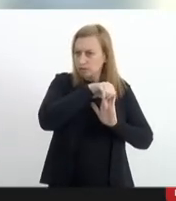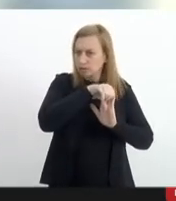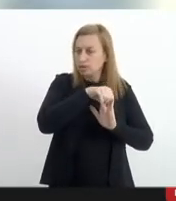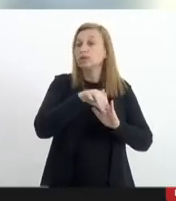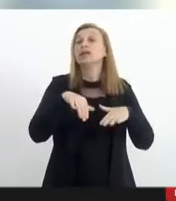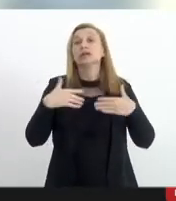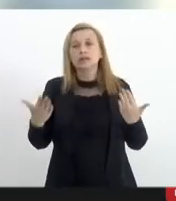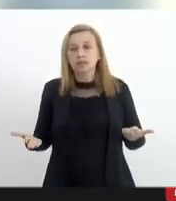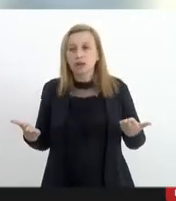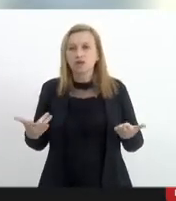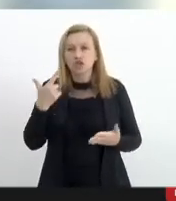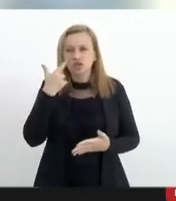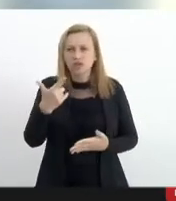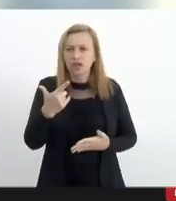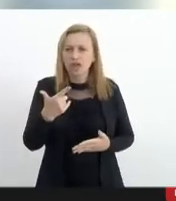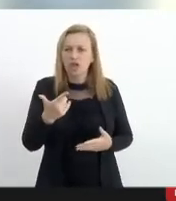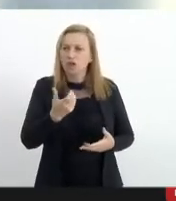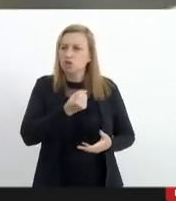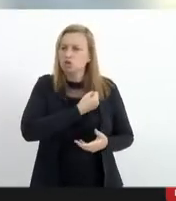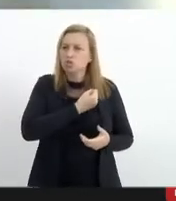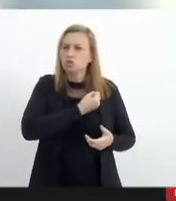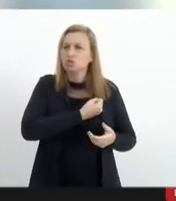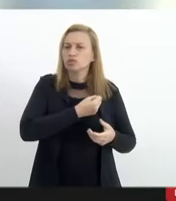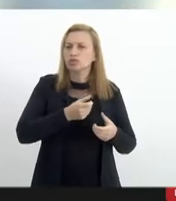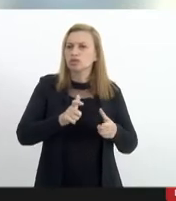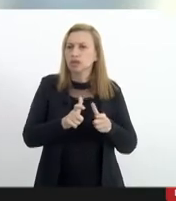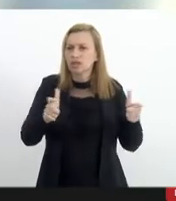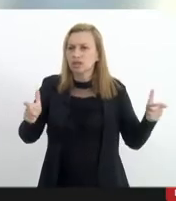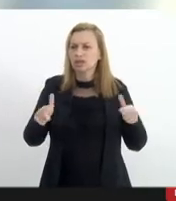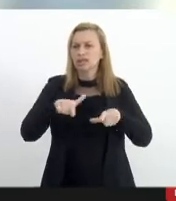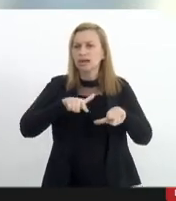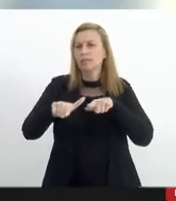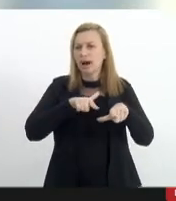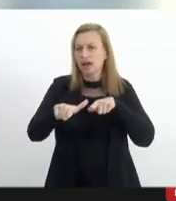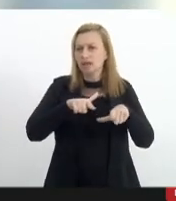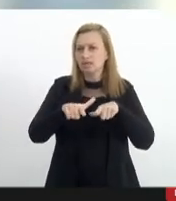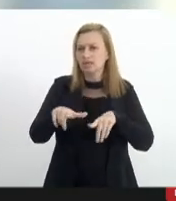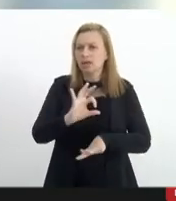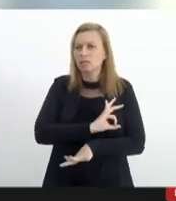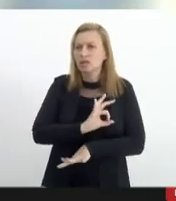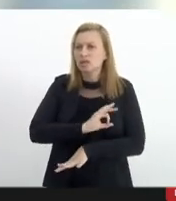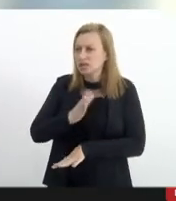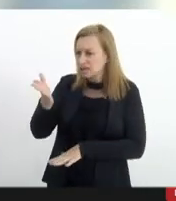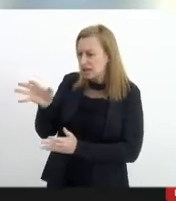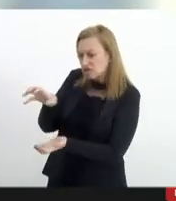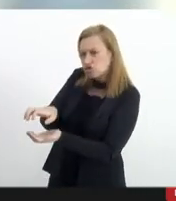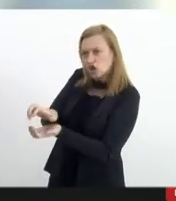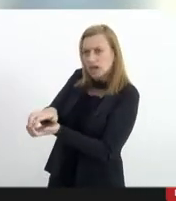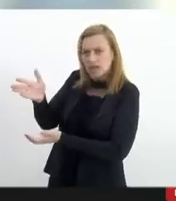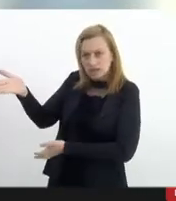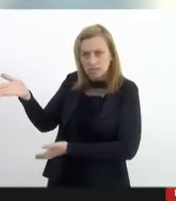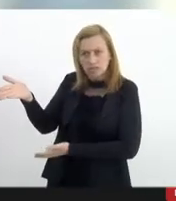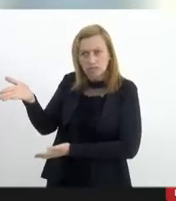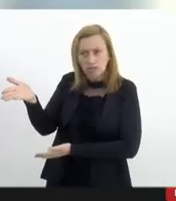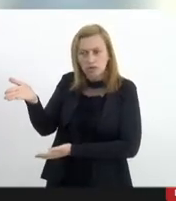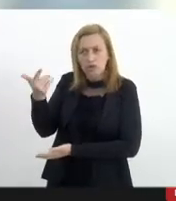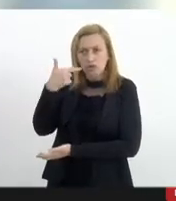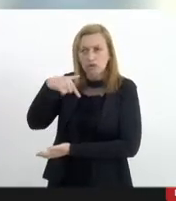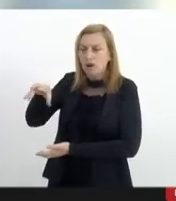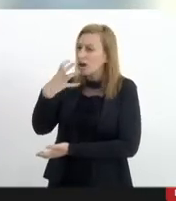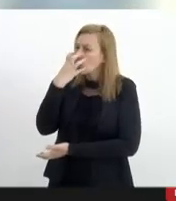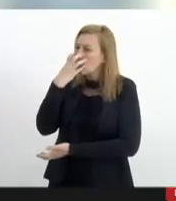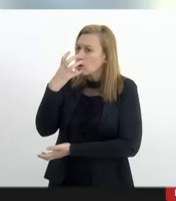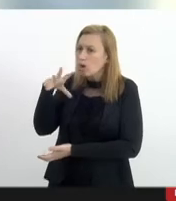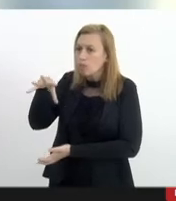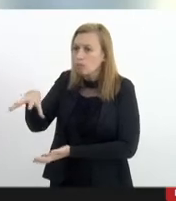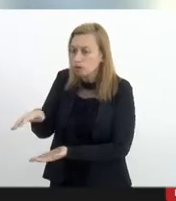então a gente já teve aí duas operações como por exemplo essa mesma do BAC do Batalha Ações com Cães do Jacarezinho que foi lá com o cão pegou